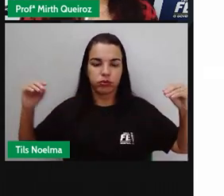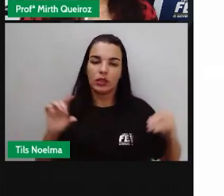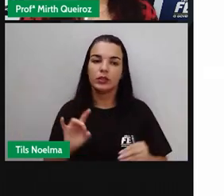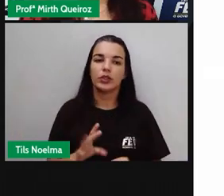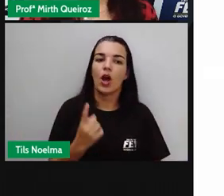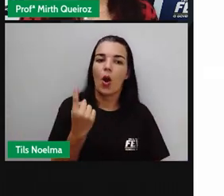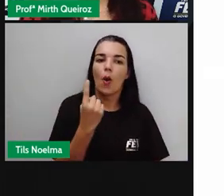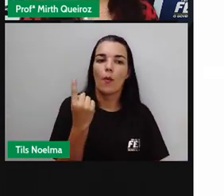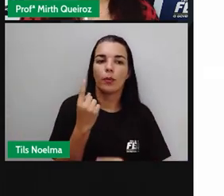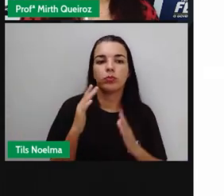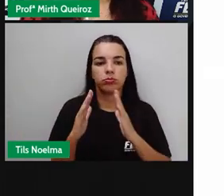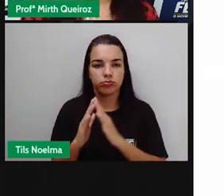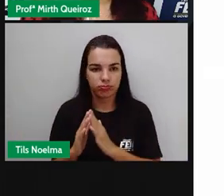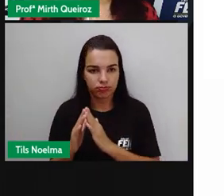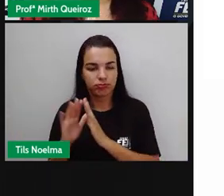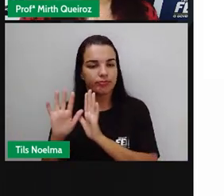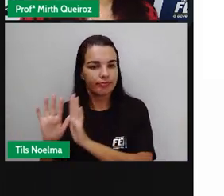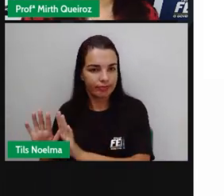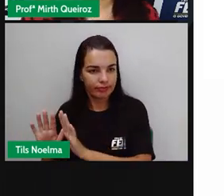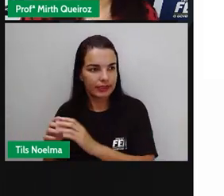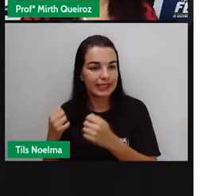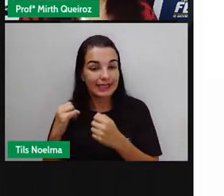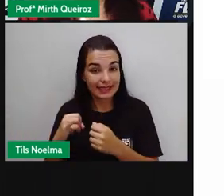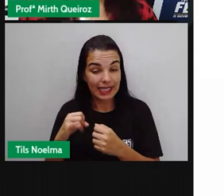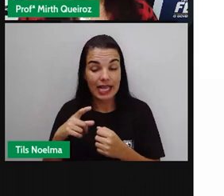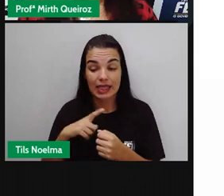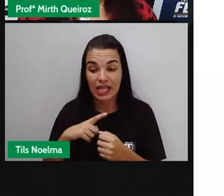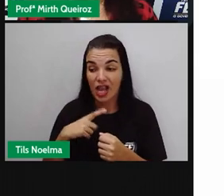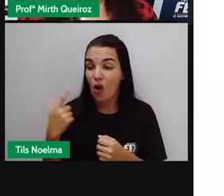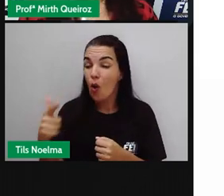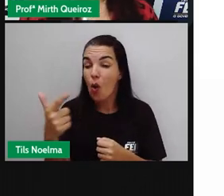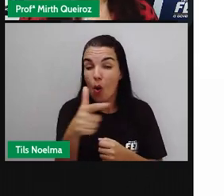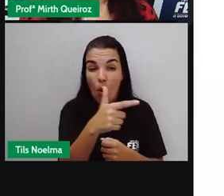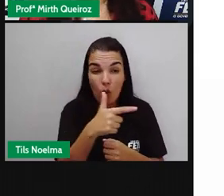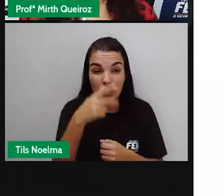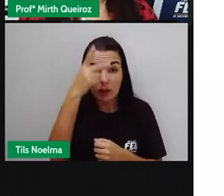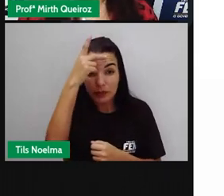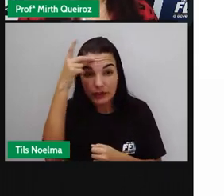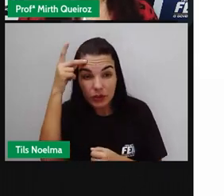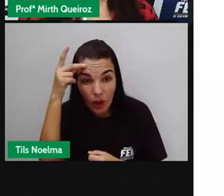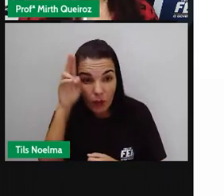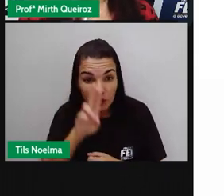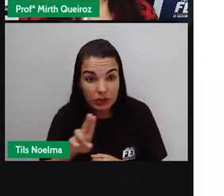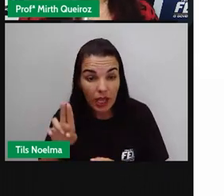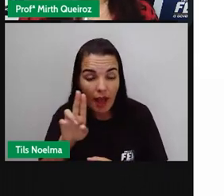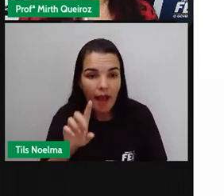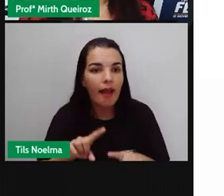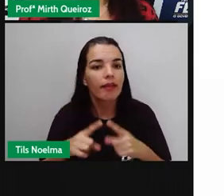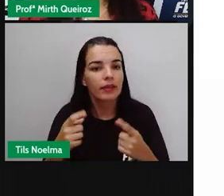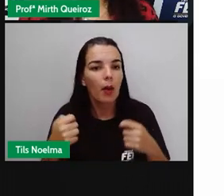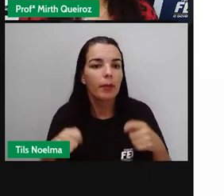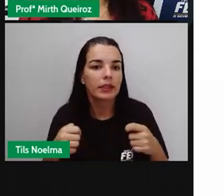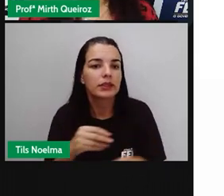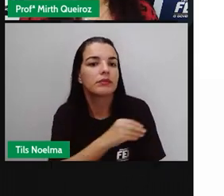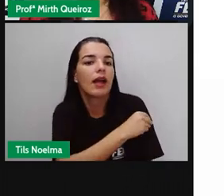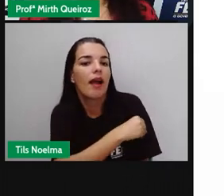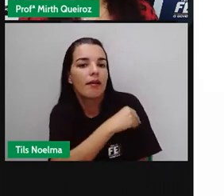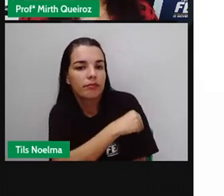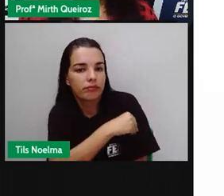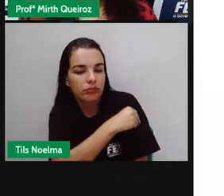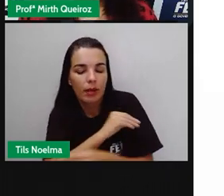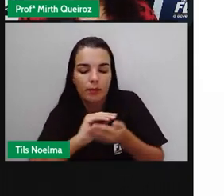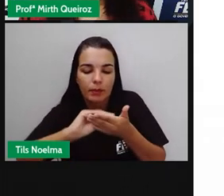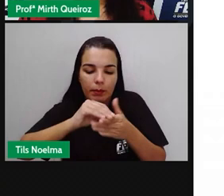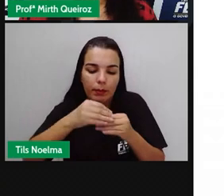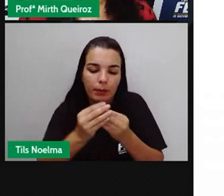única pessoa, e quando ele é compartilhado, ele deve ser esterilizado. Assim como acontece também com os equipamentos cirúrgicos,